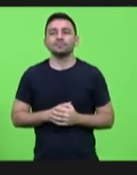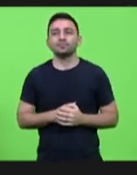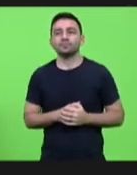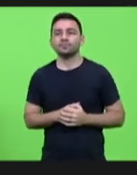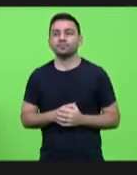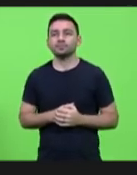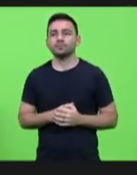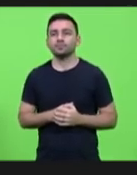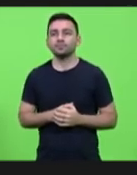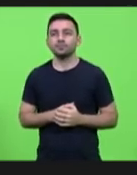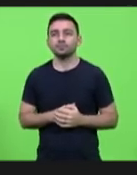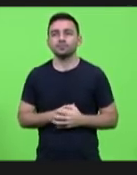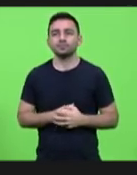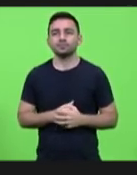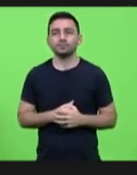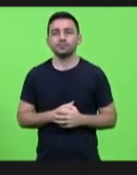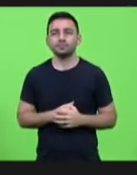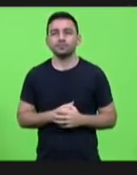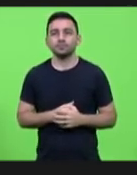Tem o microfone.